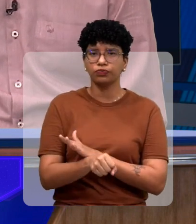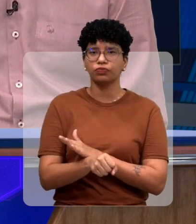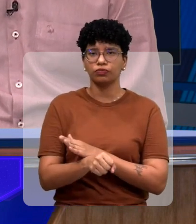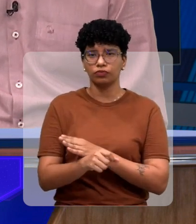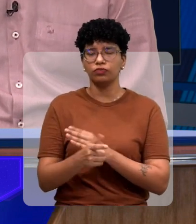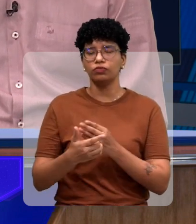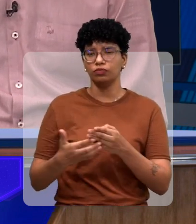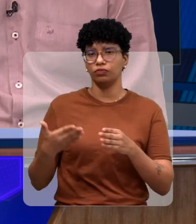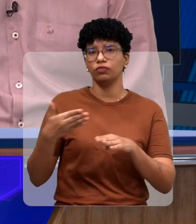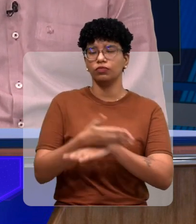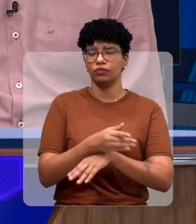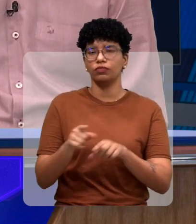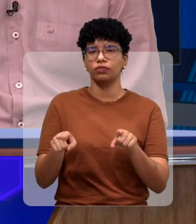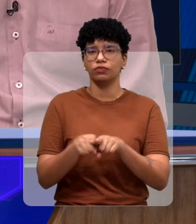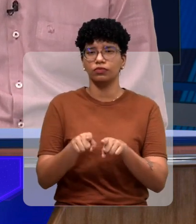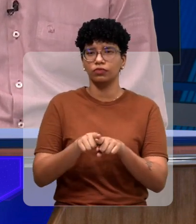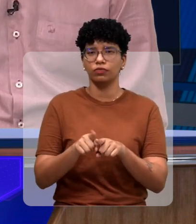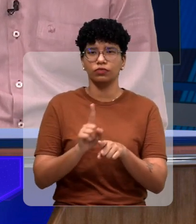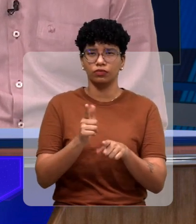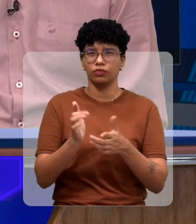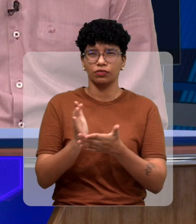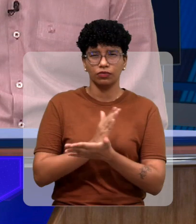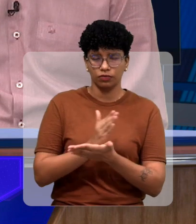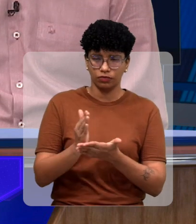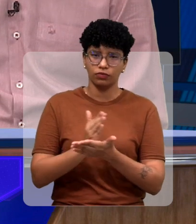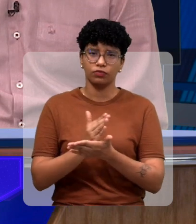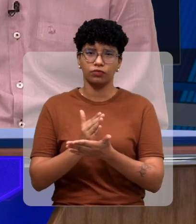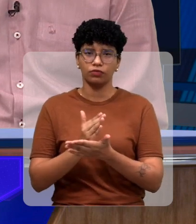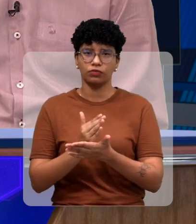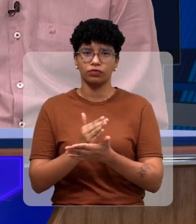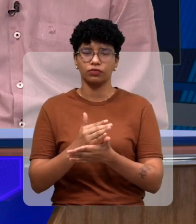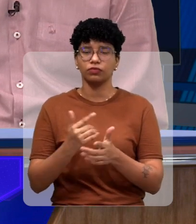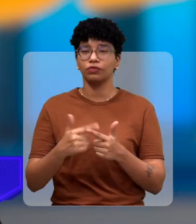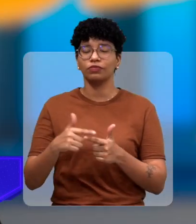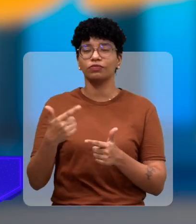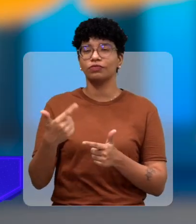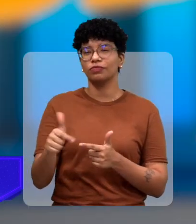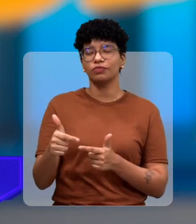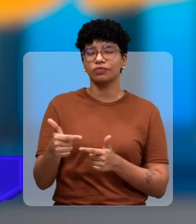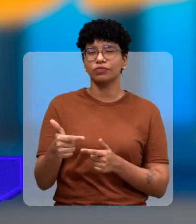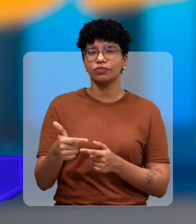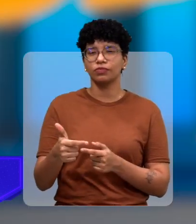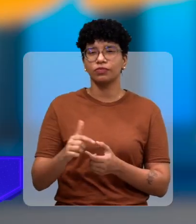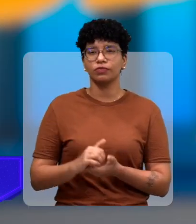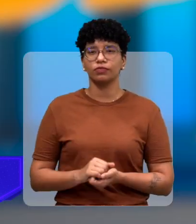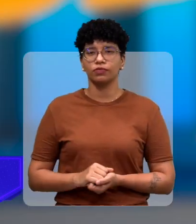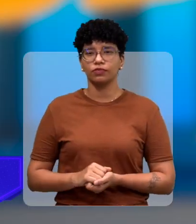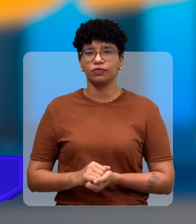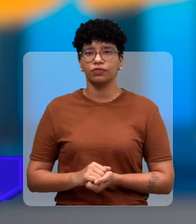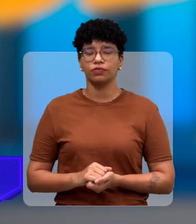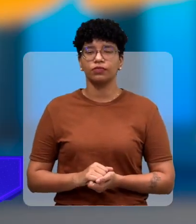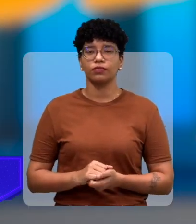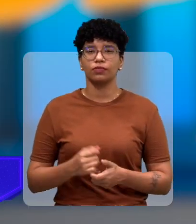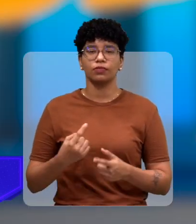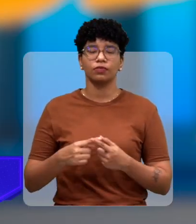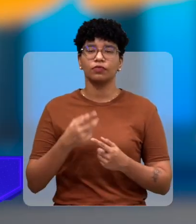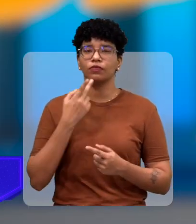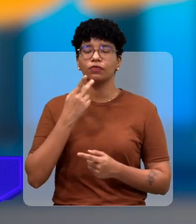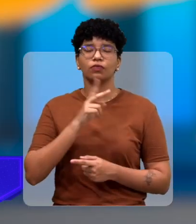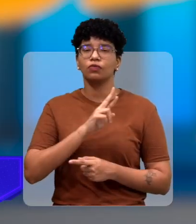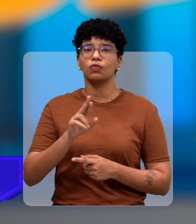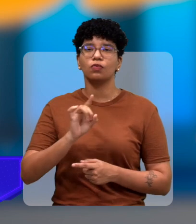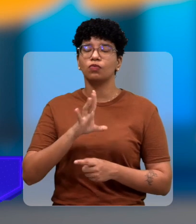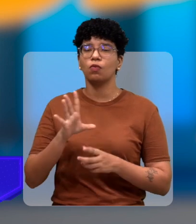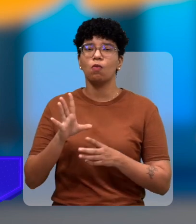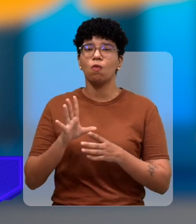parte vai lotado lá na Devite não todas porque eles não colocam mesmo tudo lá porque ele diz que a Devite não é um órgão